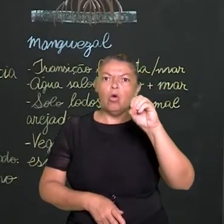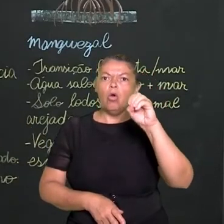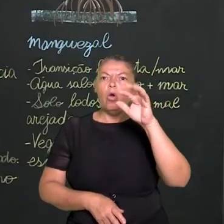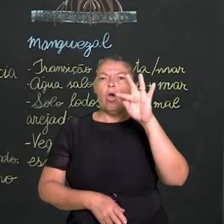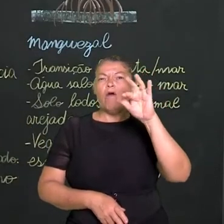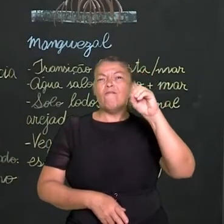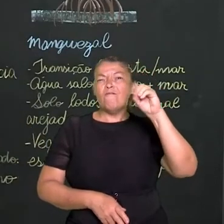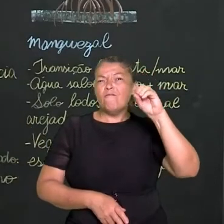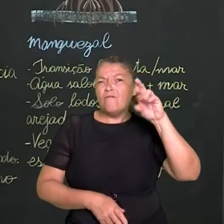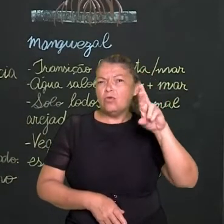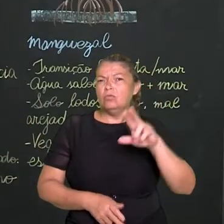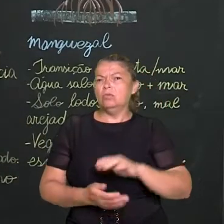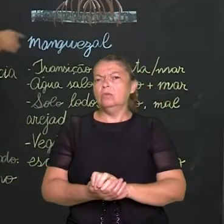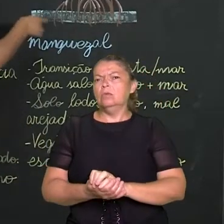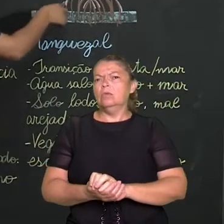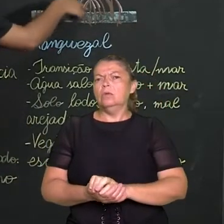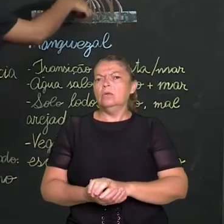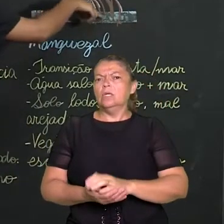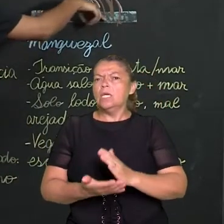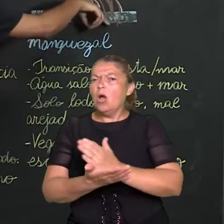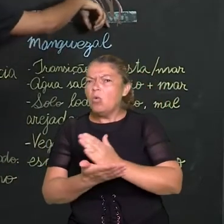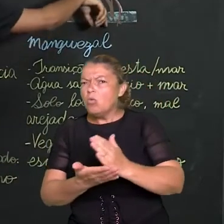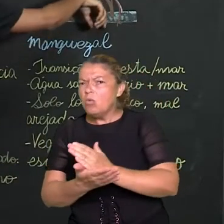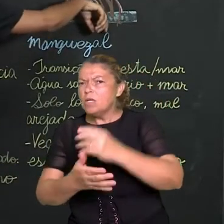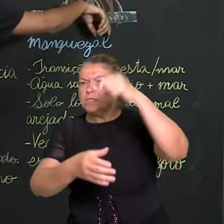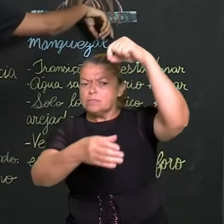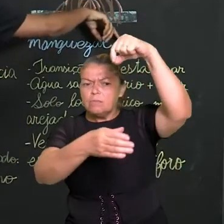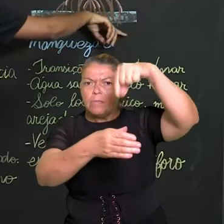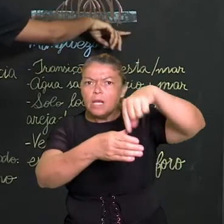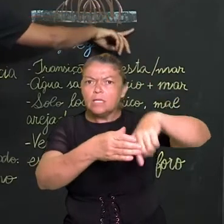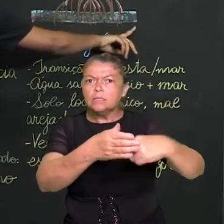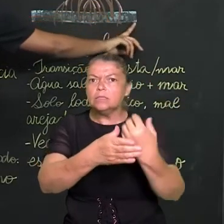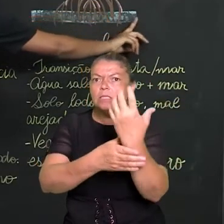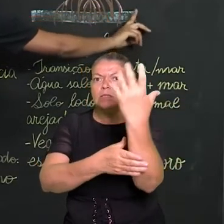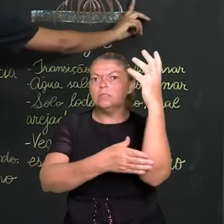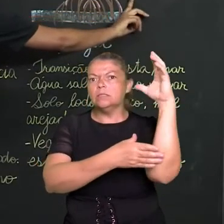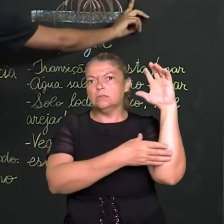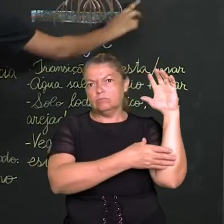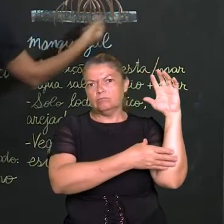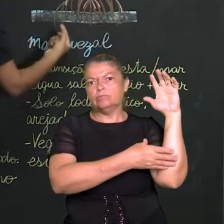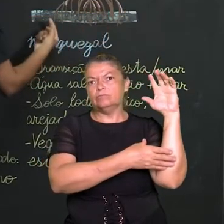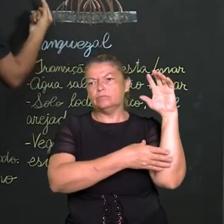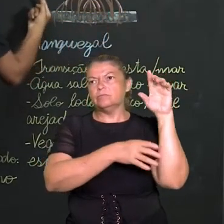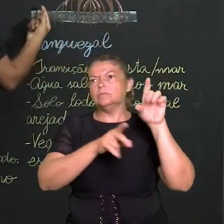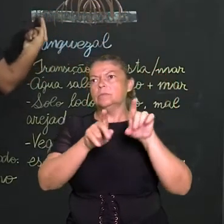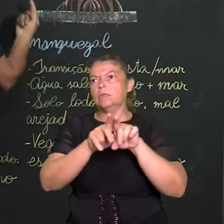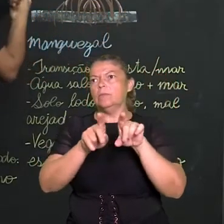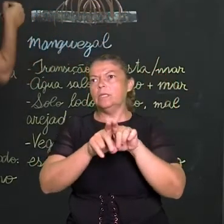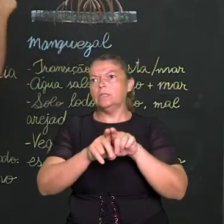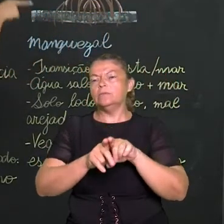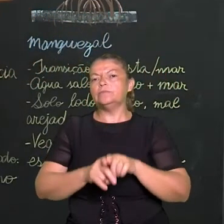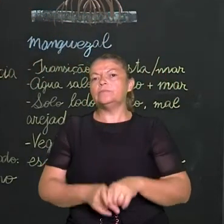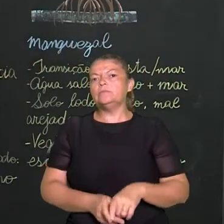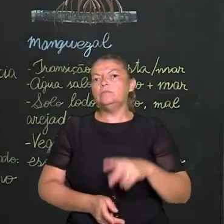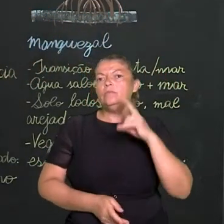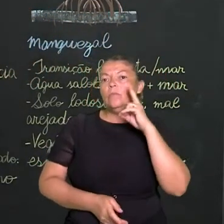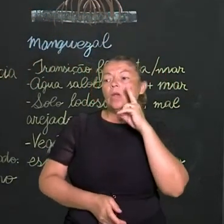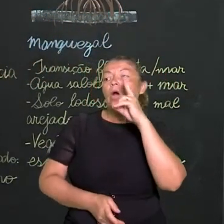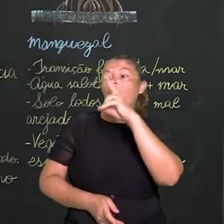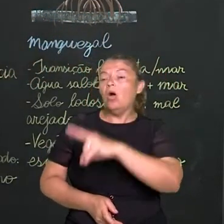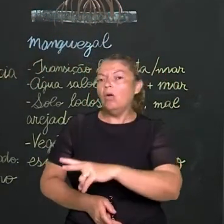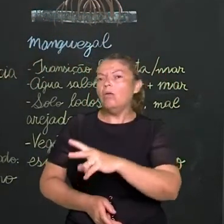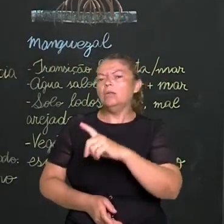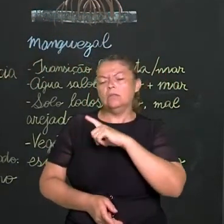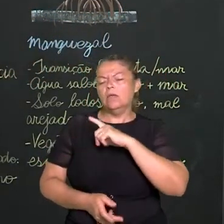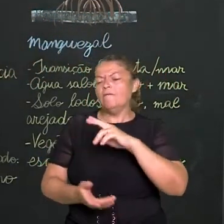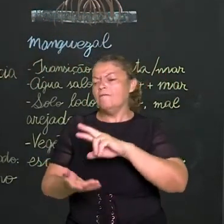O pneumatóforo são raízes que elas vão, elas estão lá na profundidade e elas vão sair. Elas emergem. Você olha no